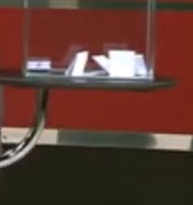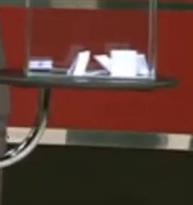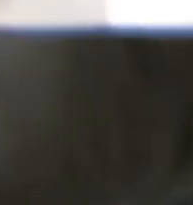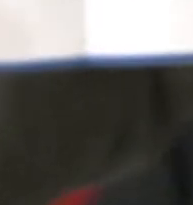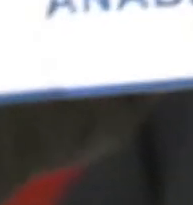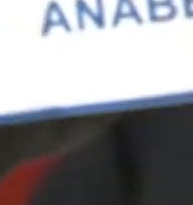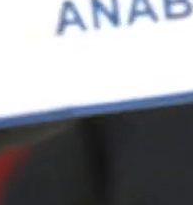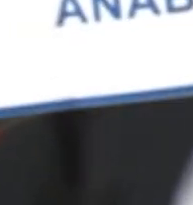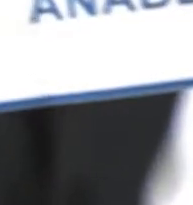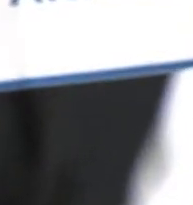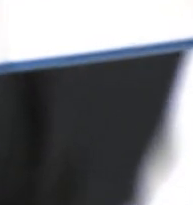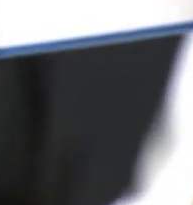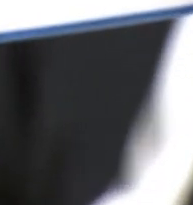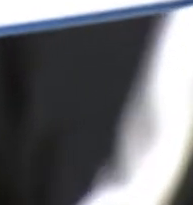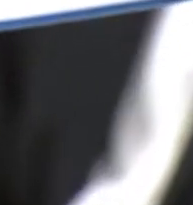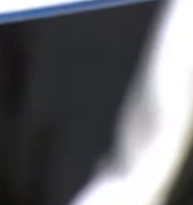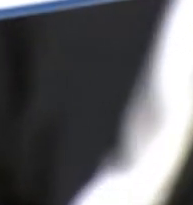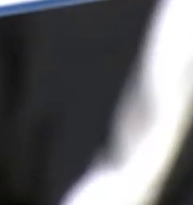Candidata Anabel.